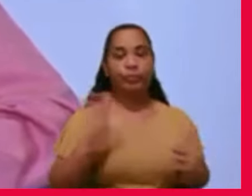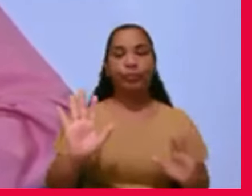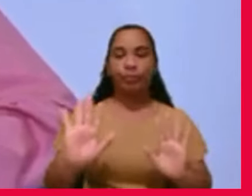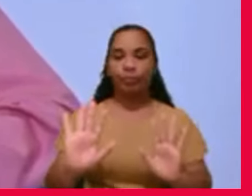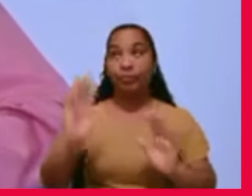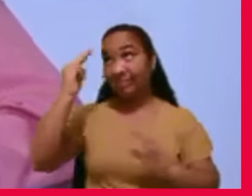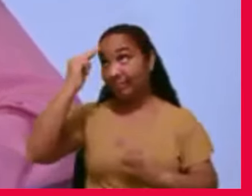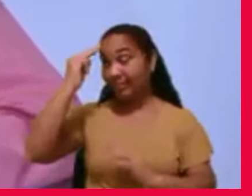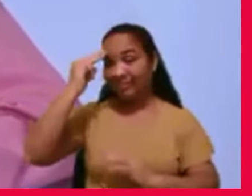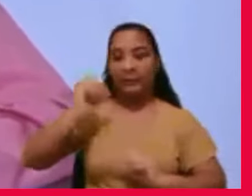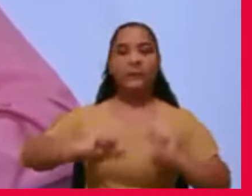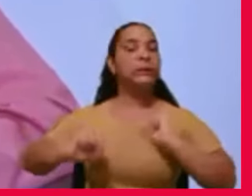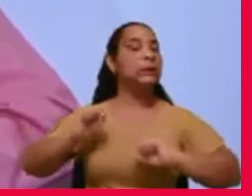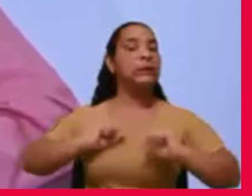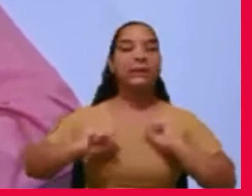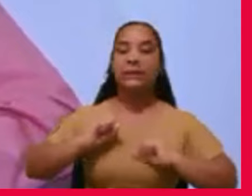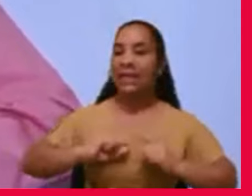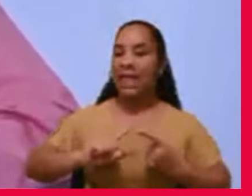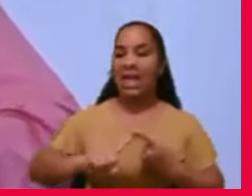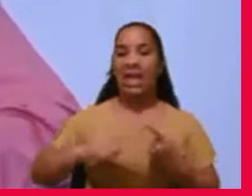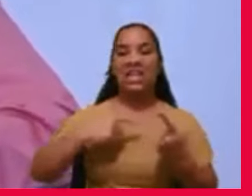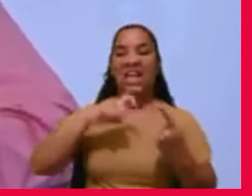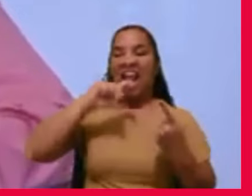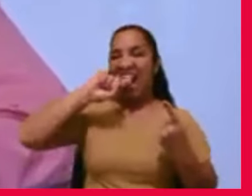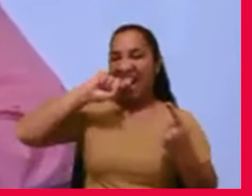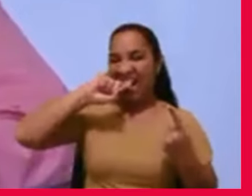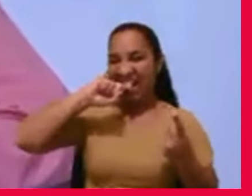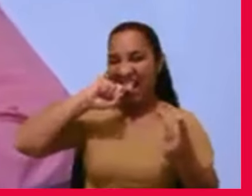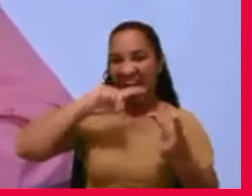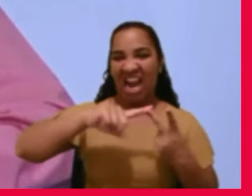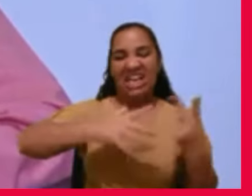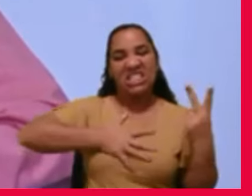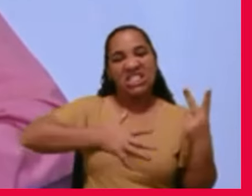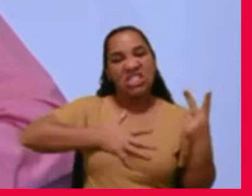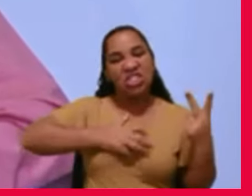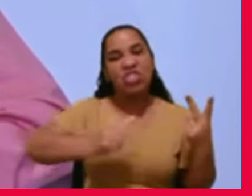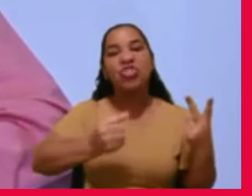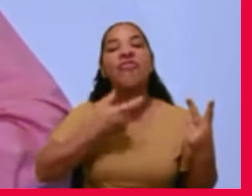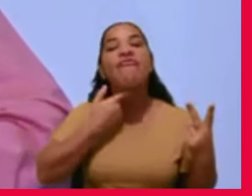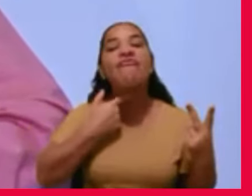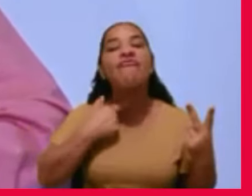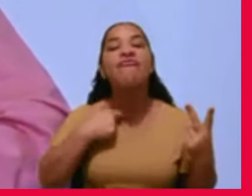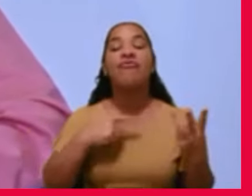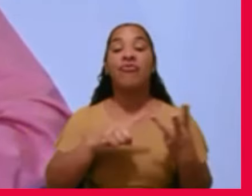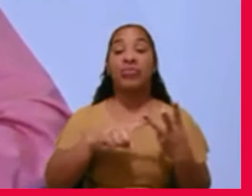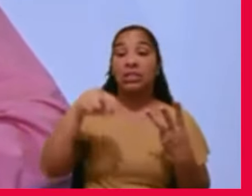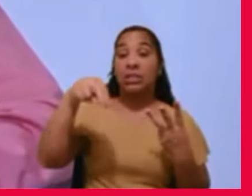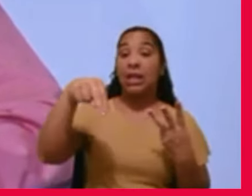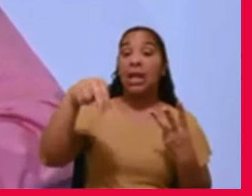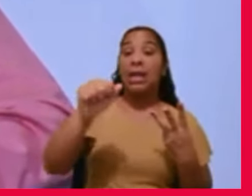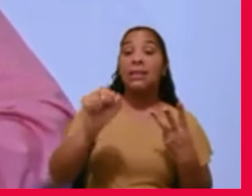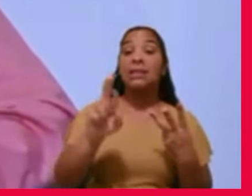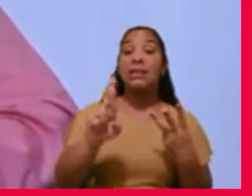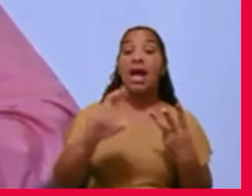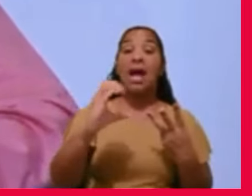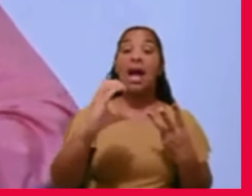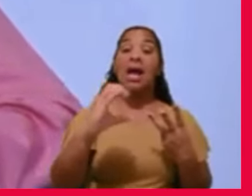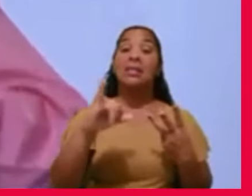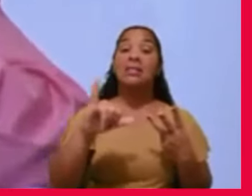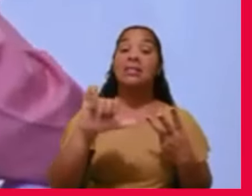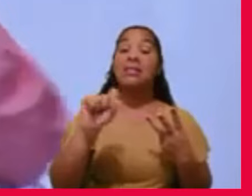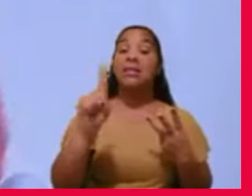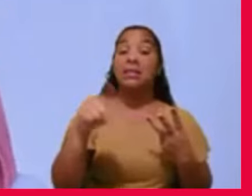inveja, o desejo do suicídio, o narcisismo, que a pessoa perguntou,